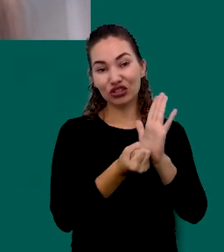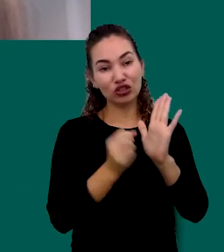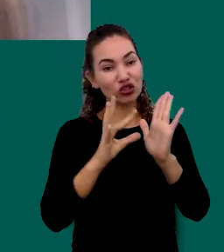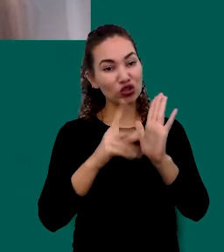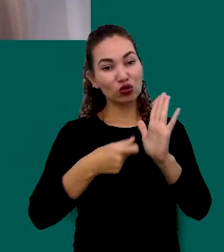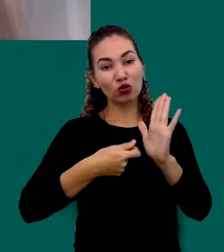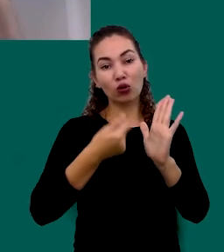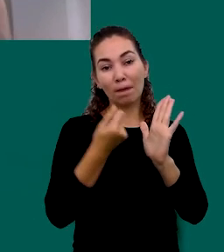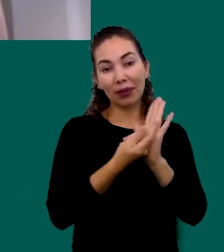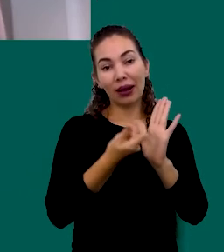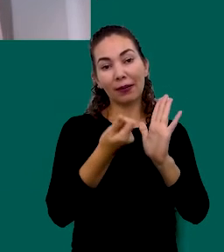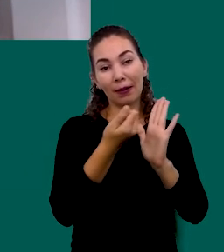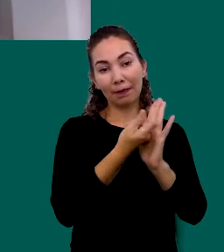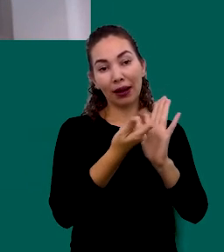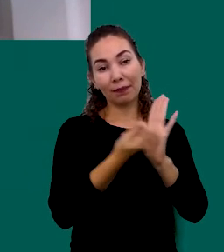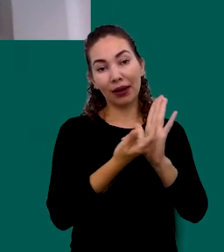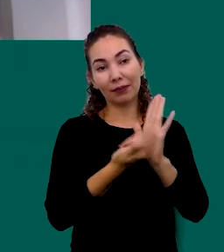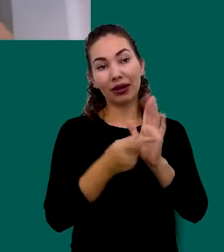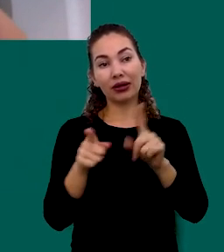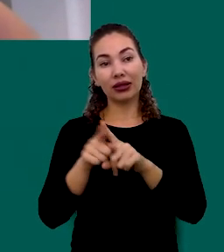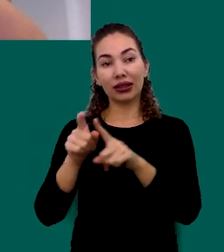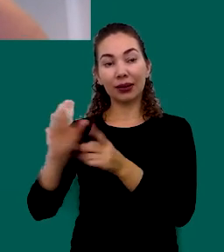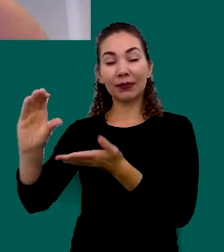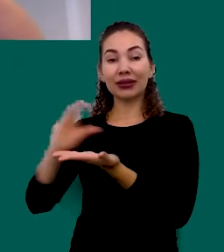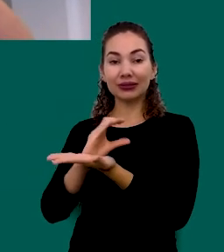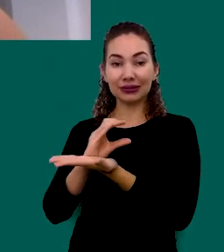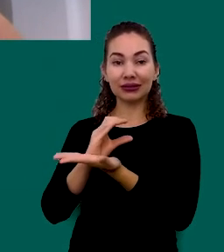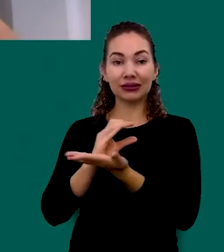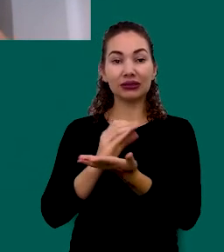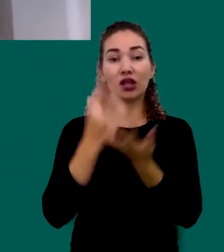Gastos Que Eu Faço Assim Como As Entradas Que Eu Tenho